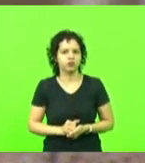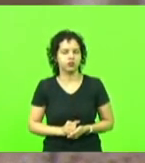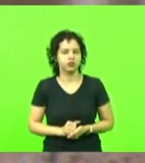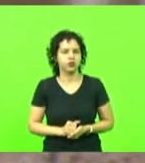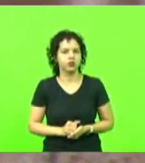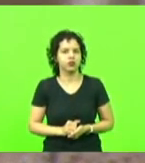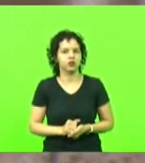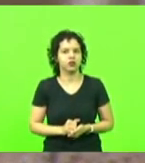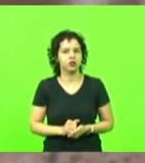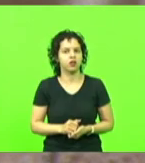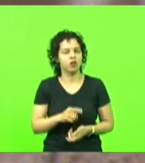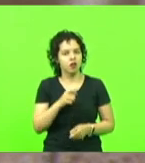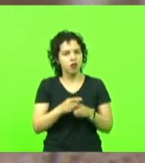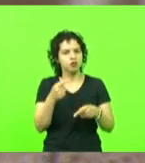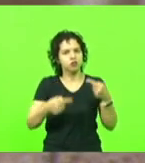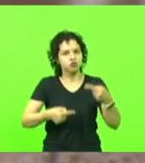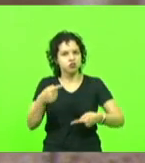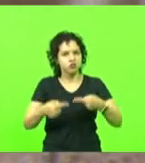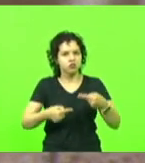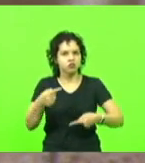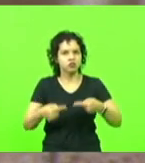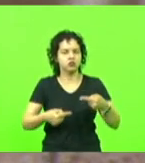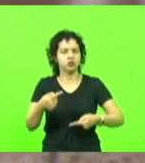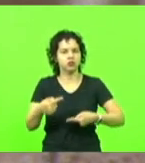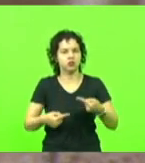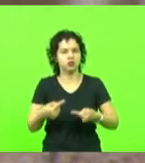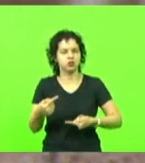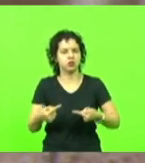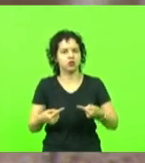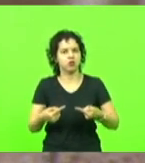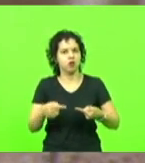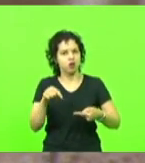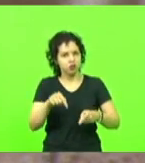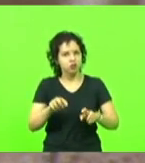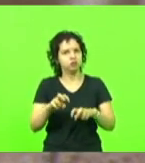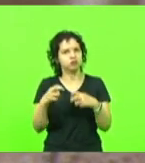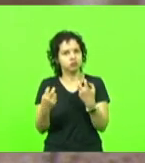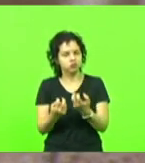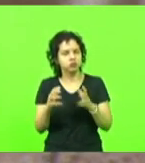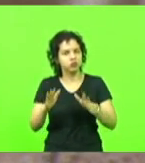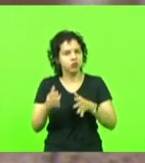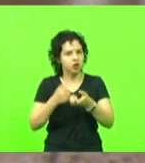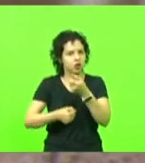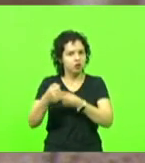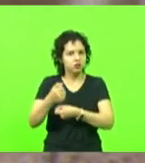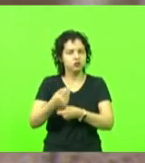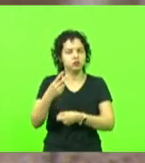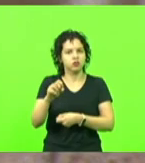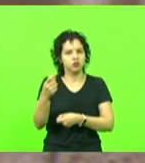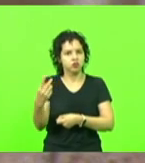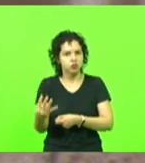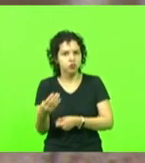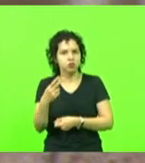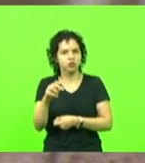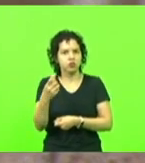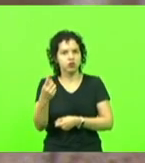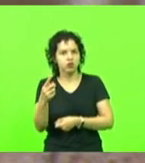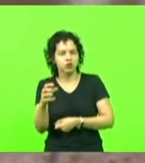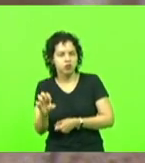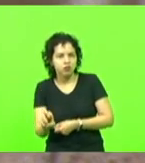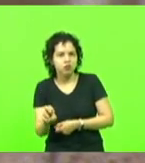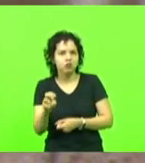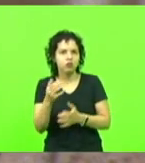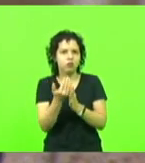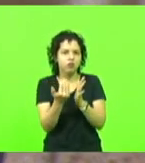esse debate para uma questão que nós já resolvemos aqui no Parlamento, 2014, 2015, quando veio o Plano Estadual de Educação,